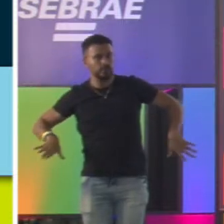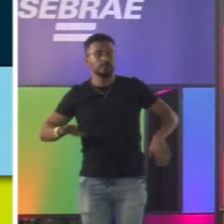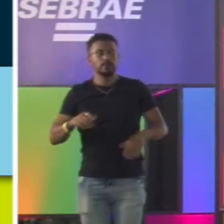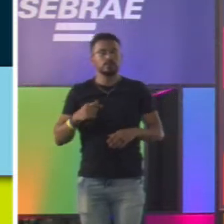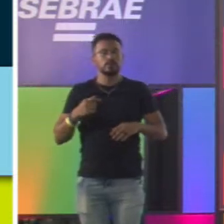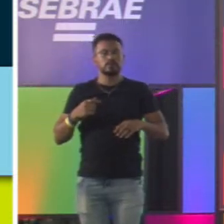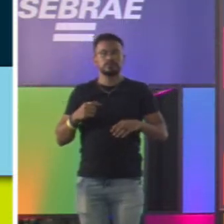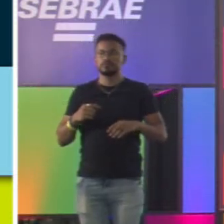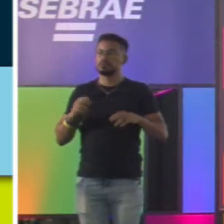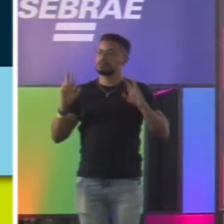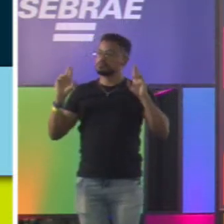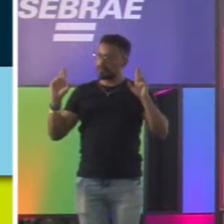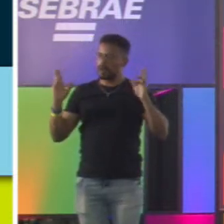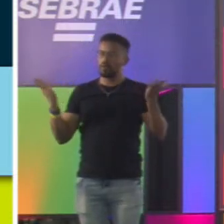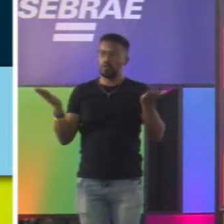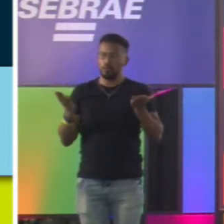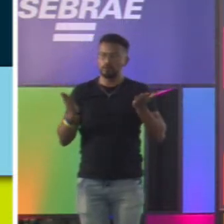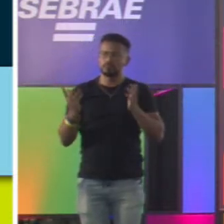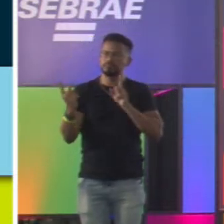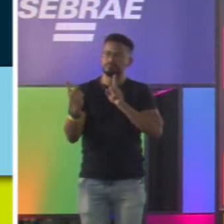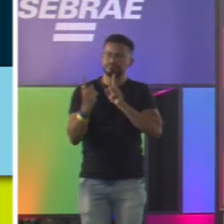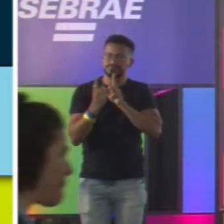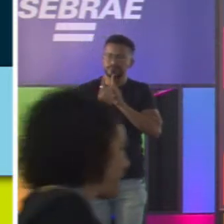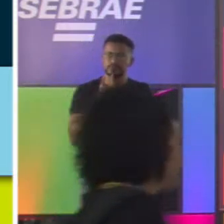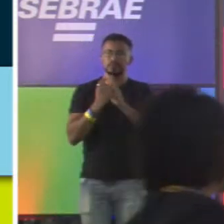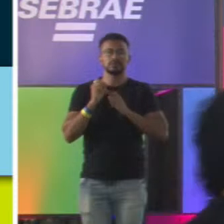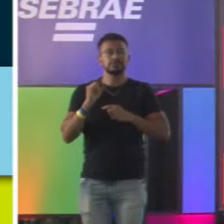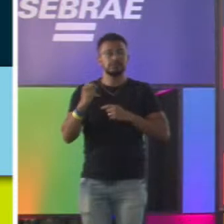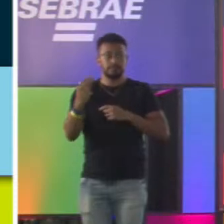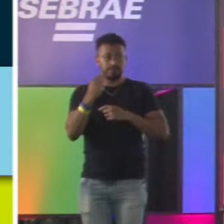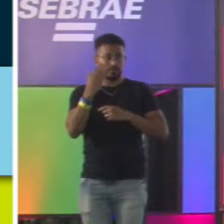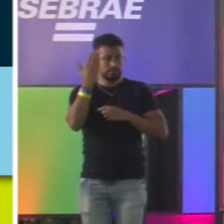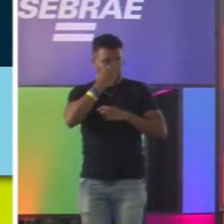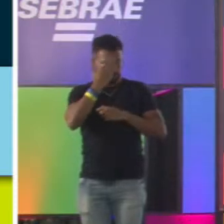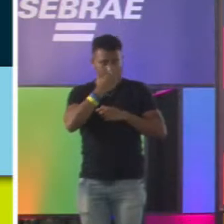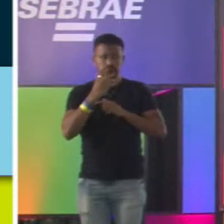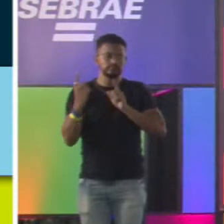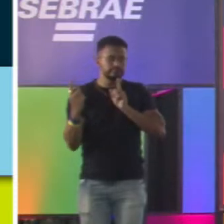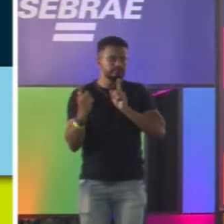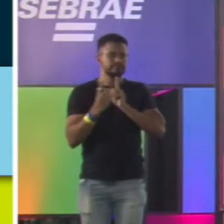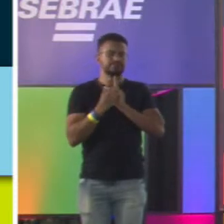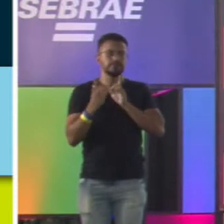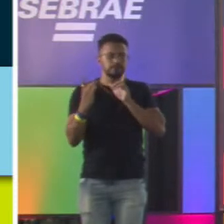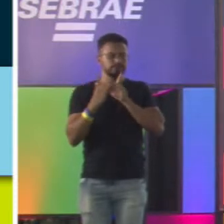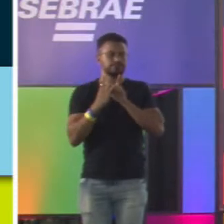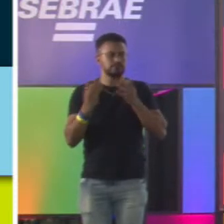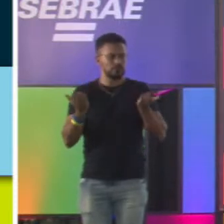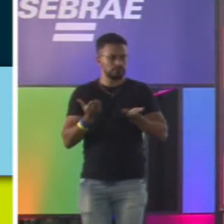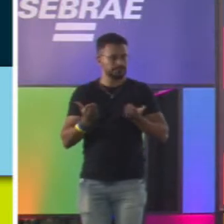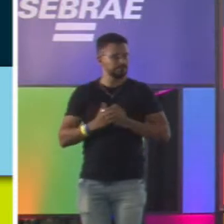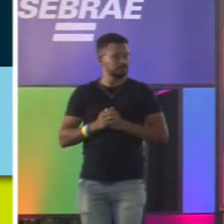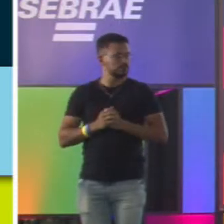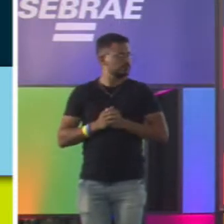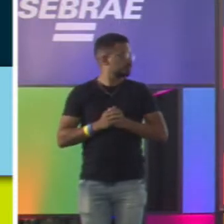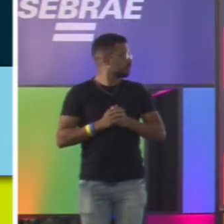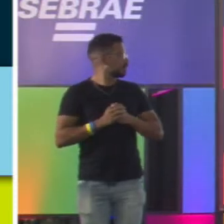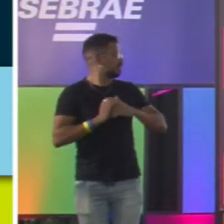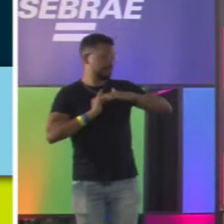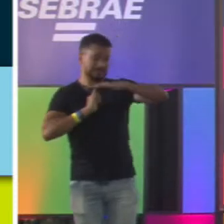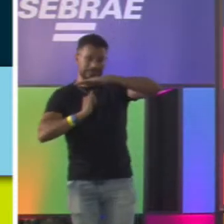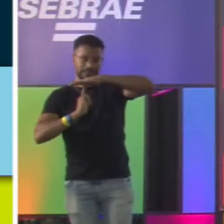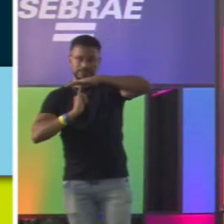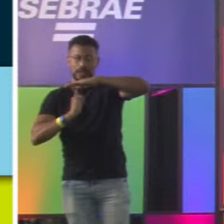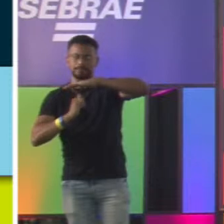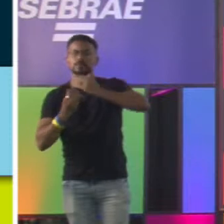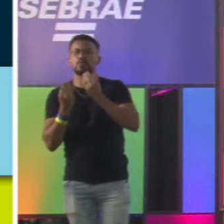que você possa se aproximar um pouco mais de mim se você não consegue me ver agora e está só me ouvindo. Então, vamos lá, gente. Da ideia startup, como